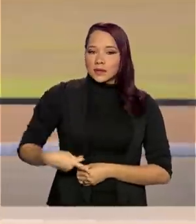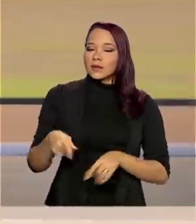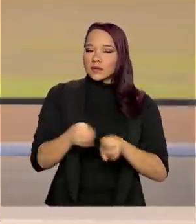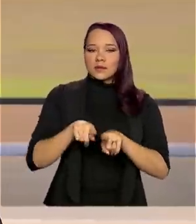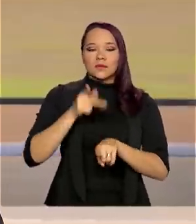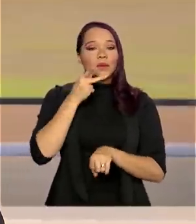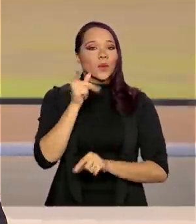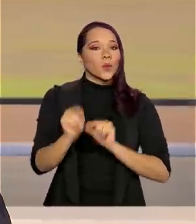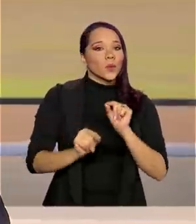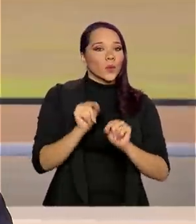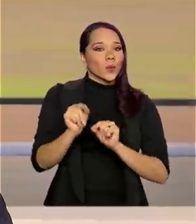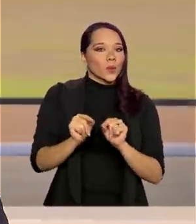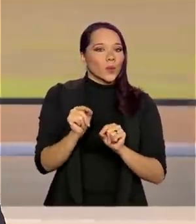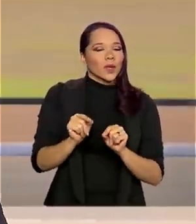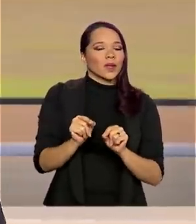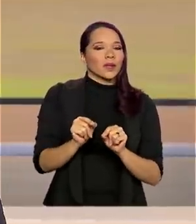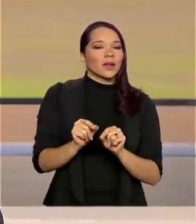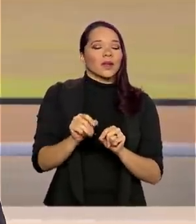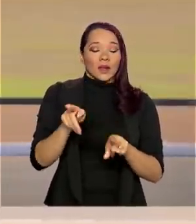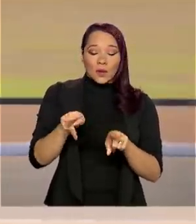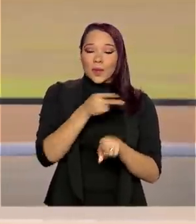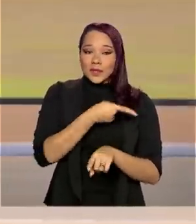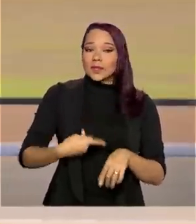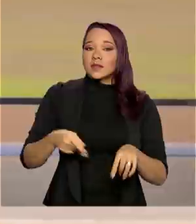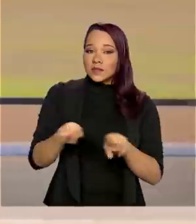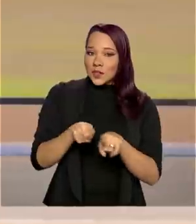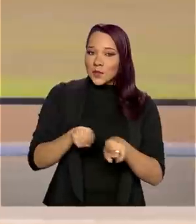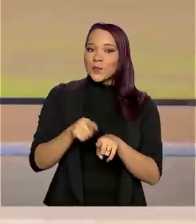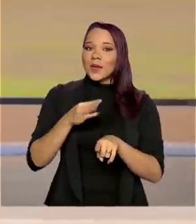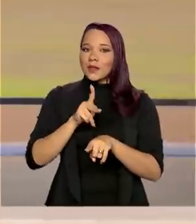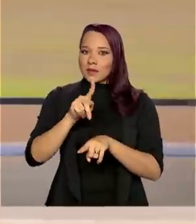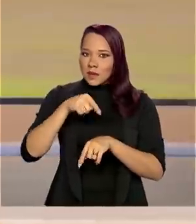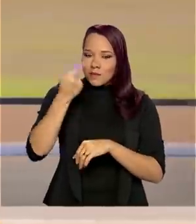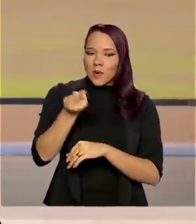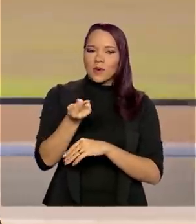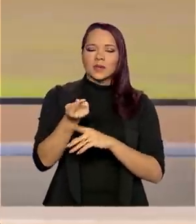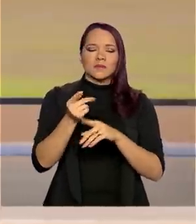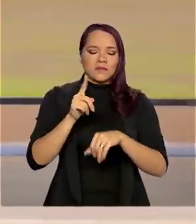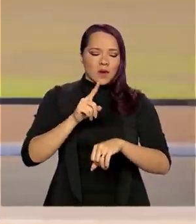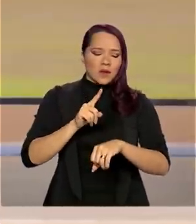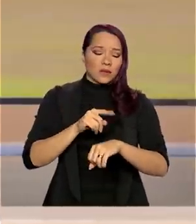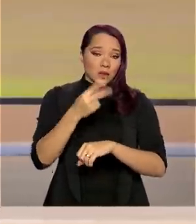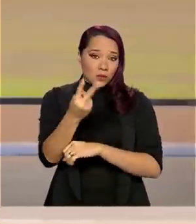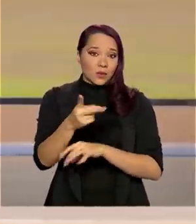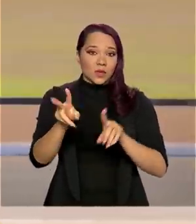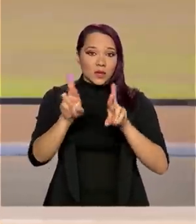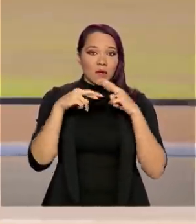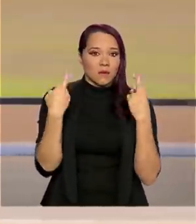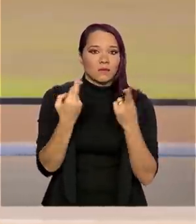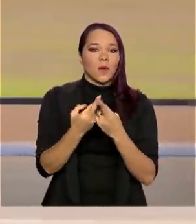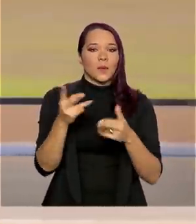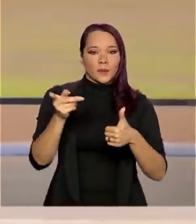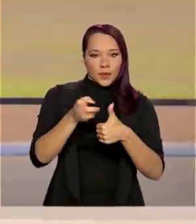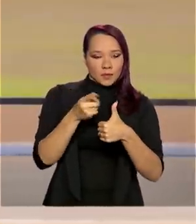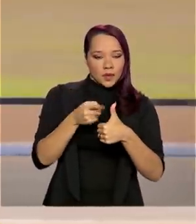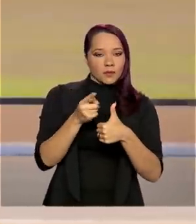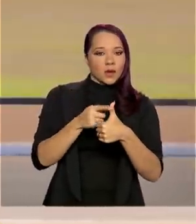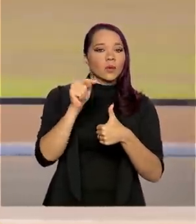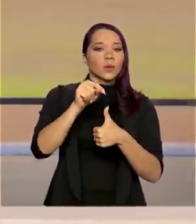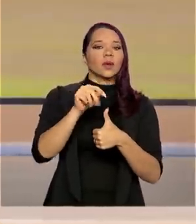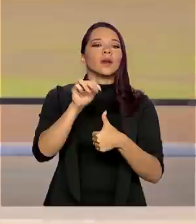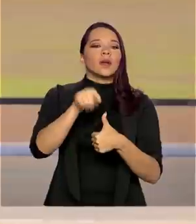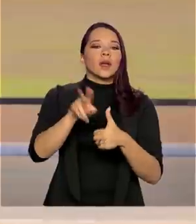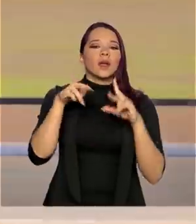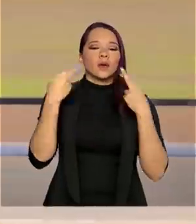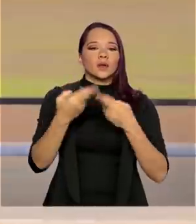que, o presidente também participa, também mais tarde, de duas reuniões. Primeiro, a primeira agenda é